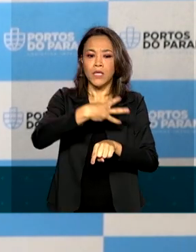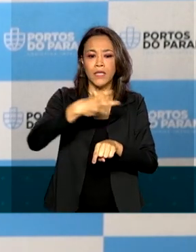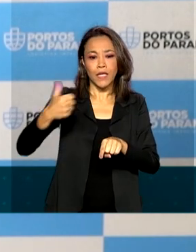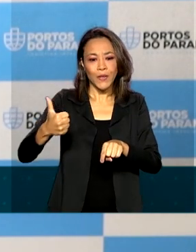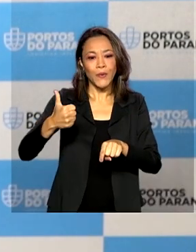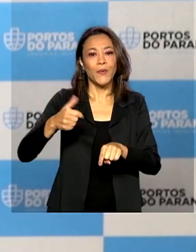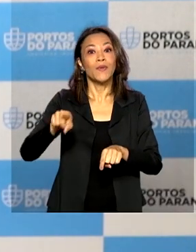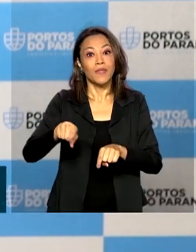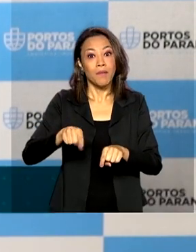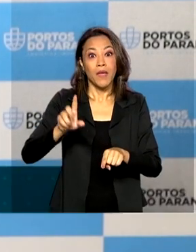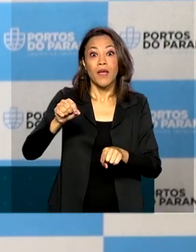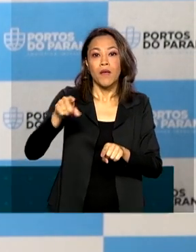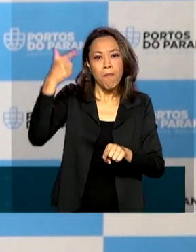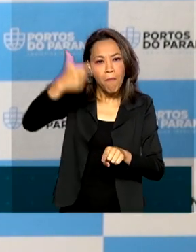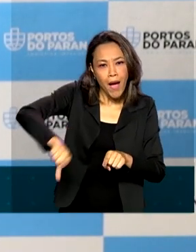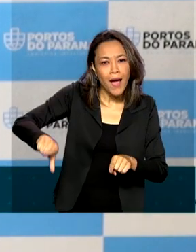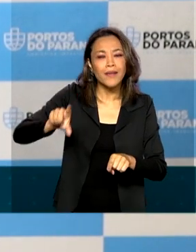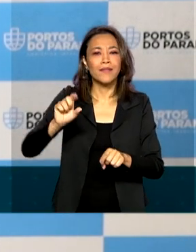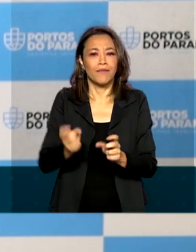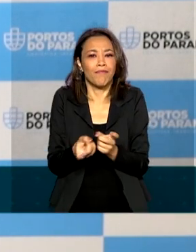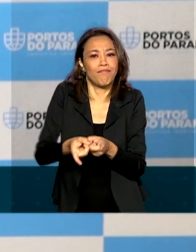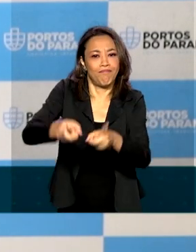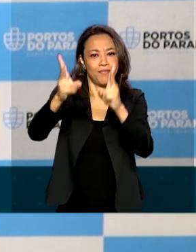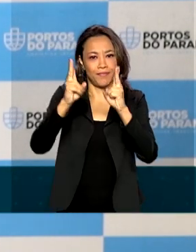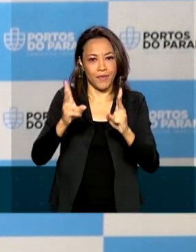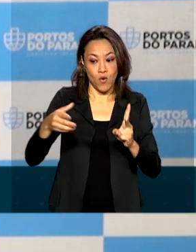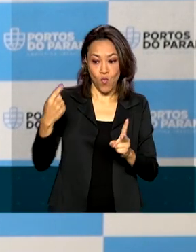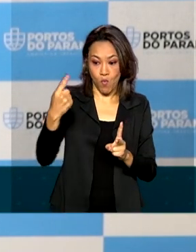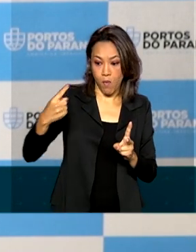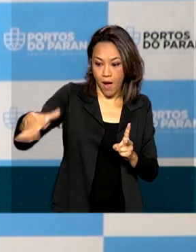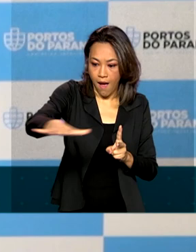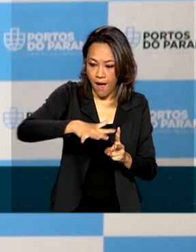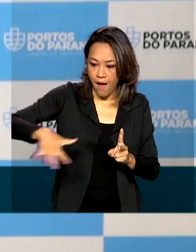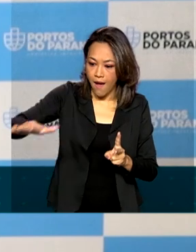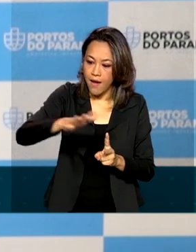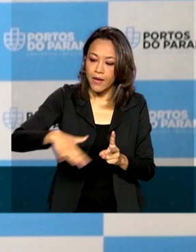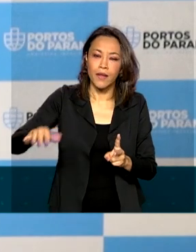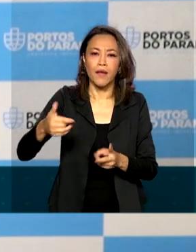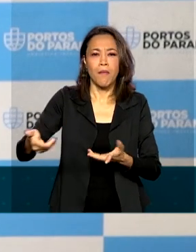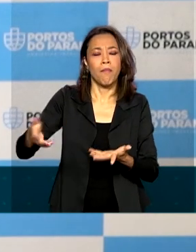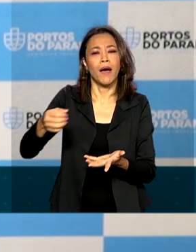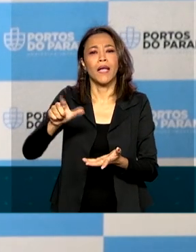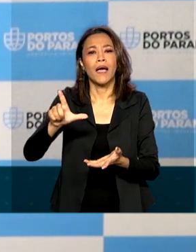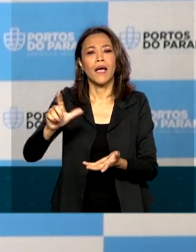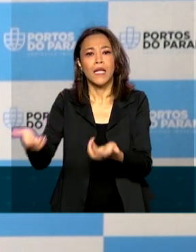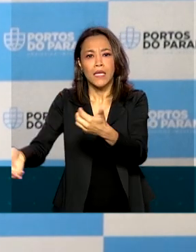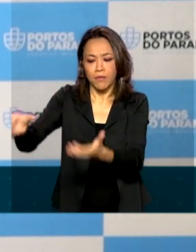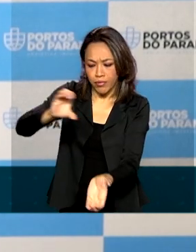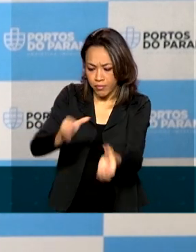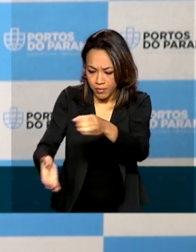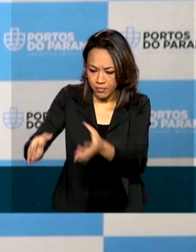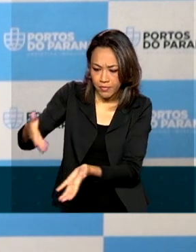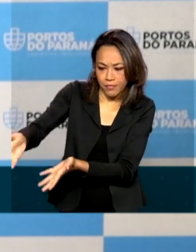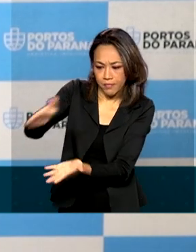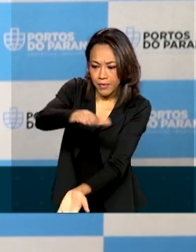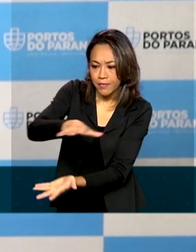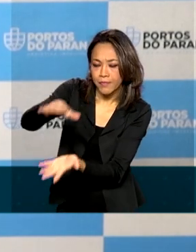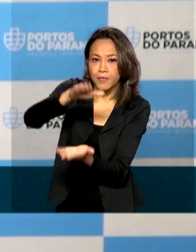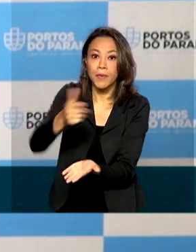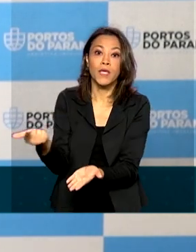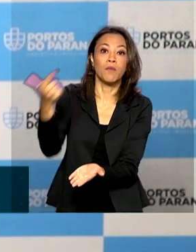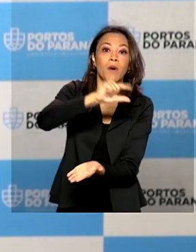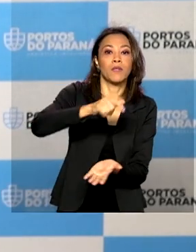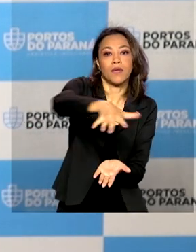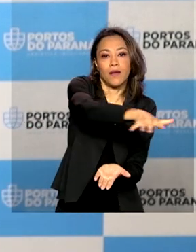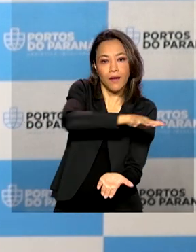para dois novos arrendamentos. Uma área para movimentação de líquidos, com previsão de nova infraestrutura de cais. E